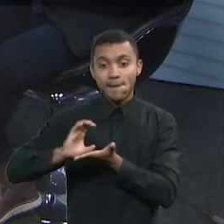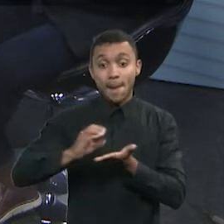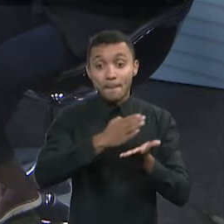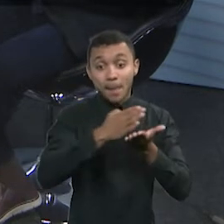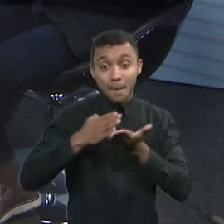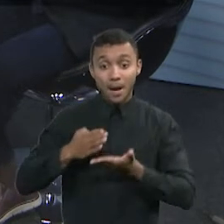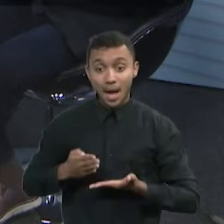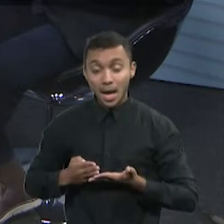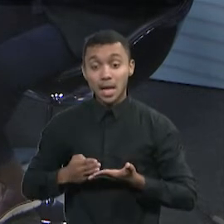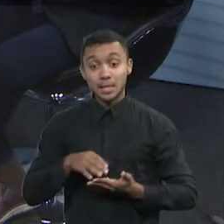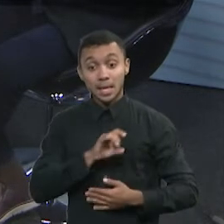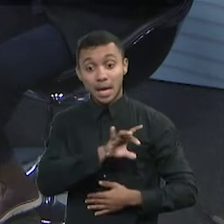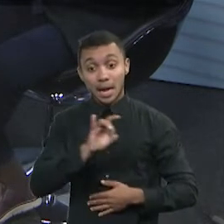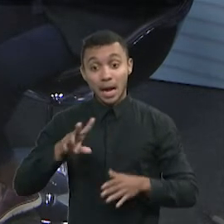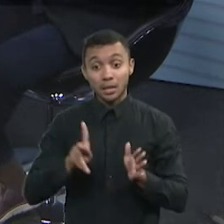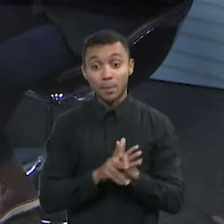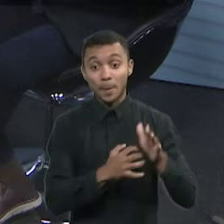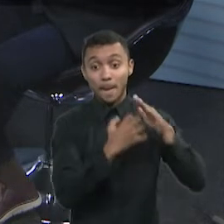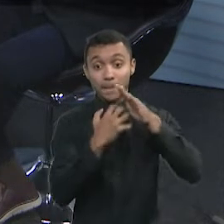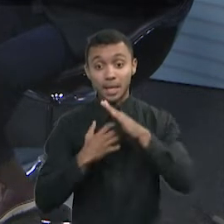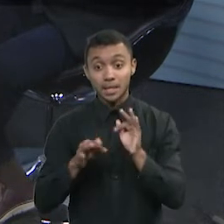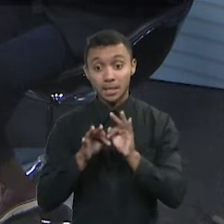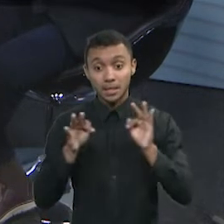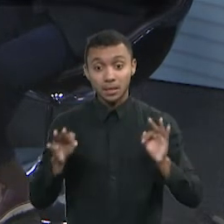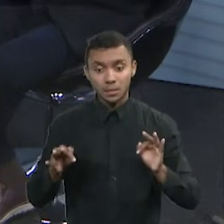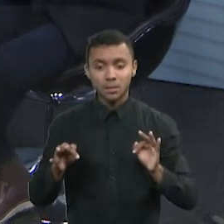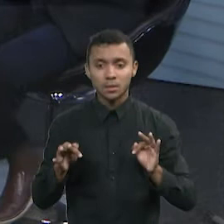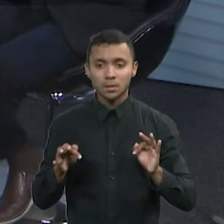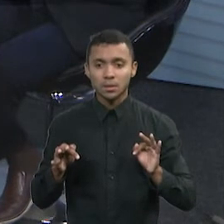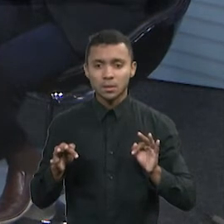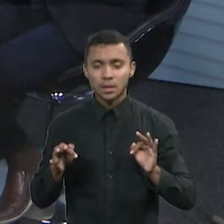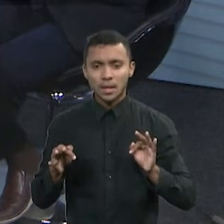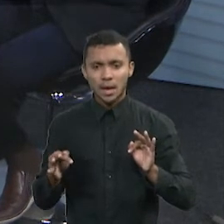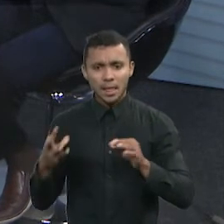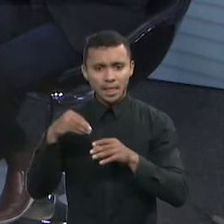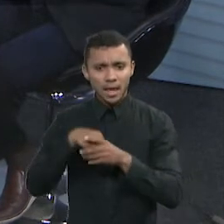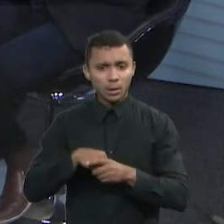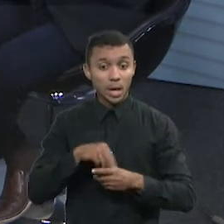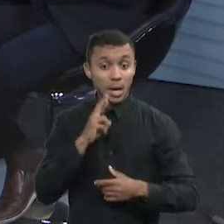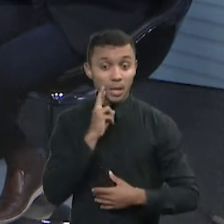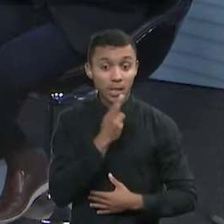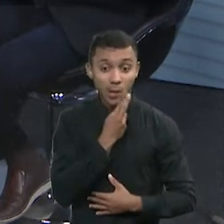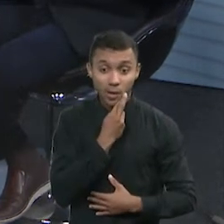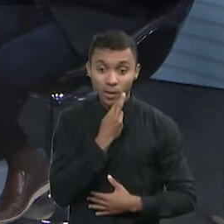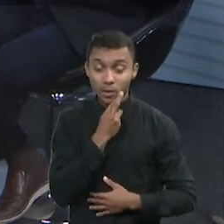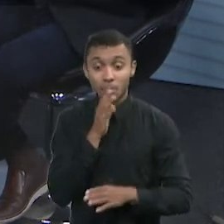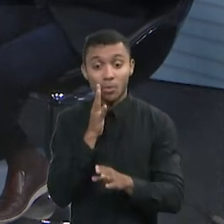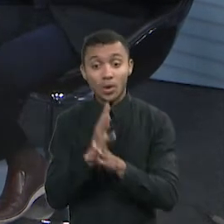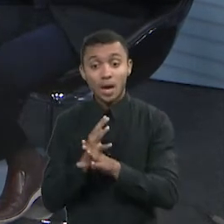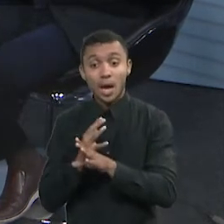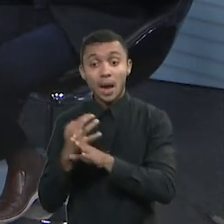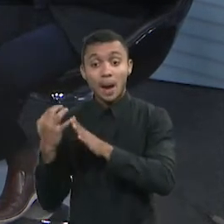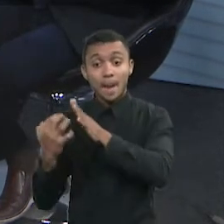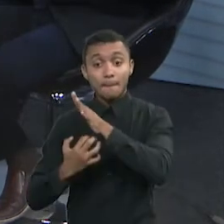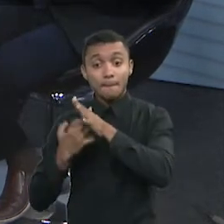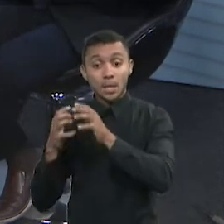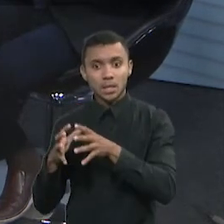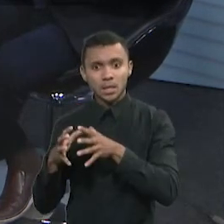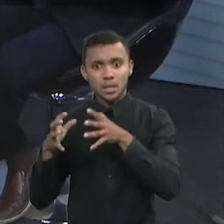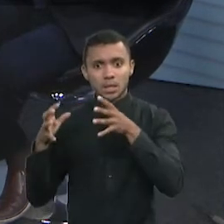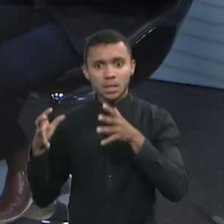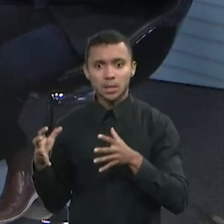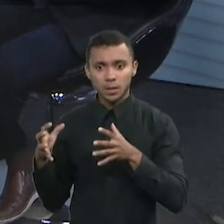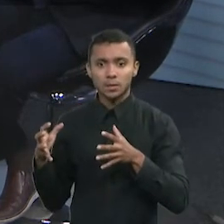microempreendedores individuais. Não inclui aí restaurante, porque restaurante é microempresa, às vezes, grande